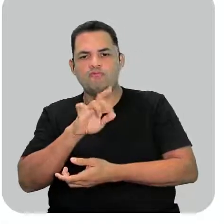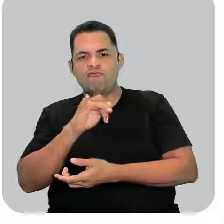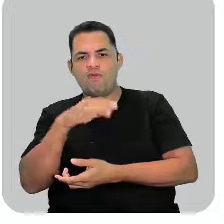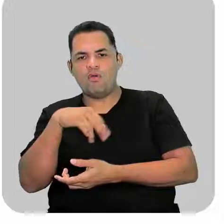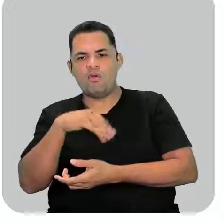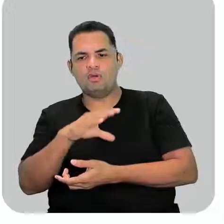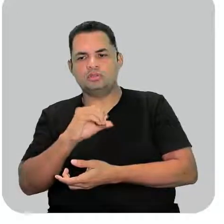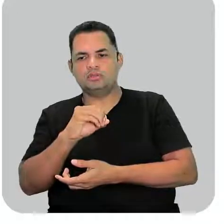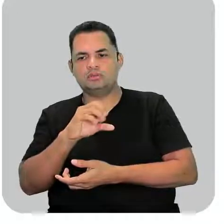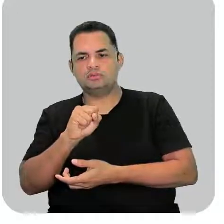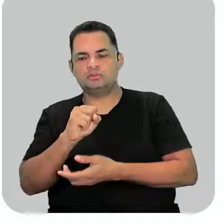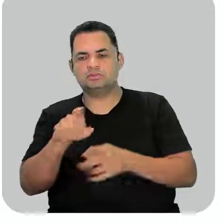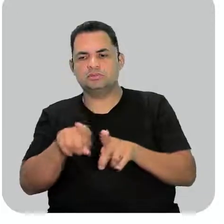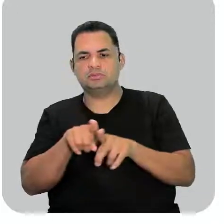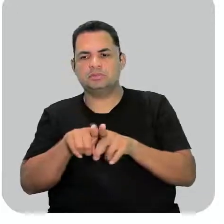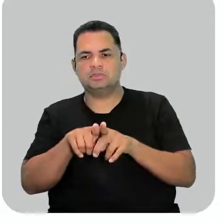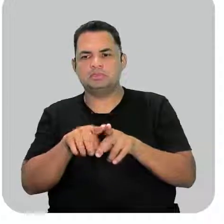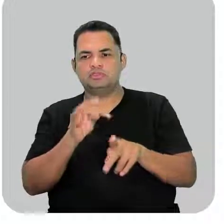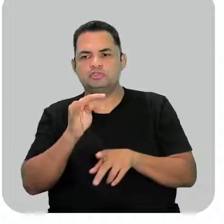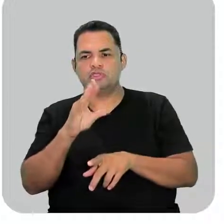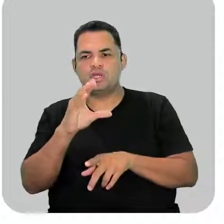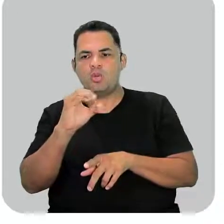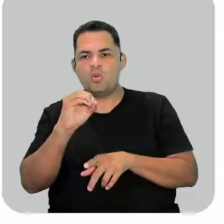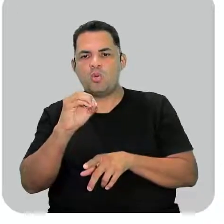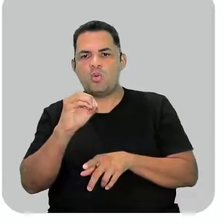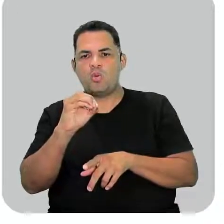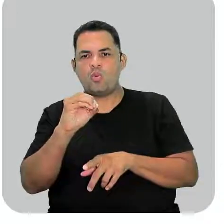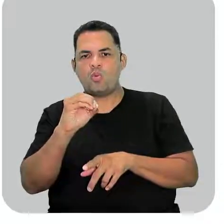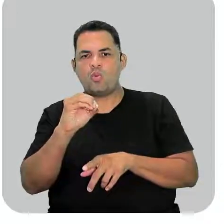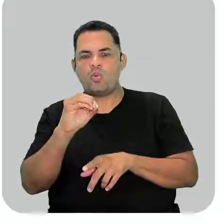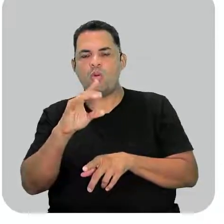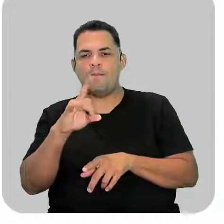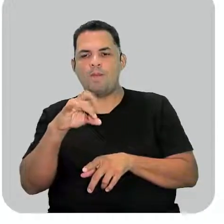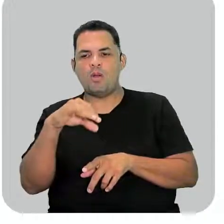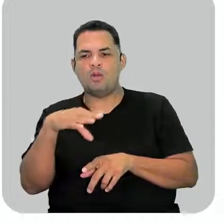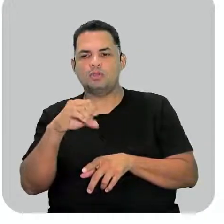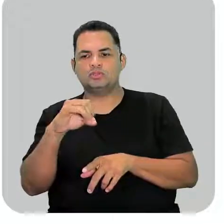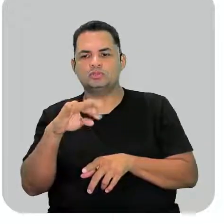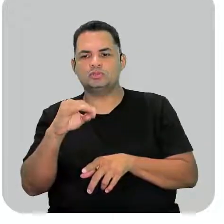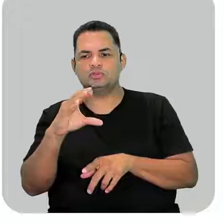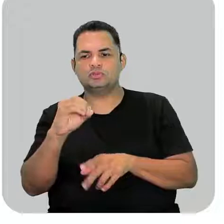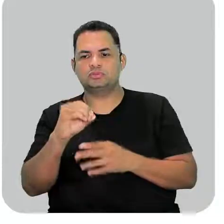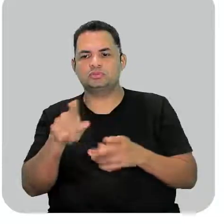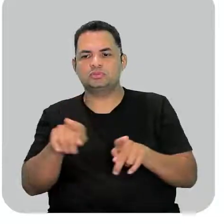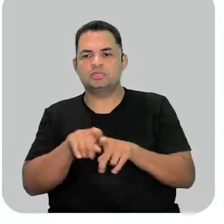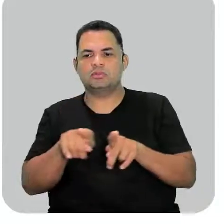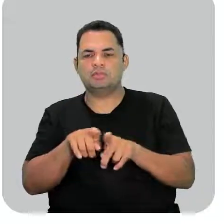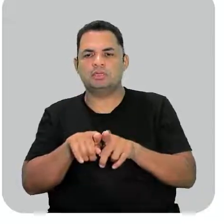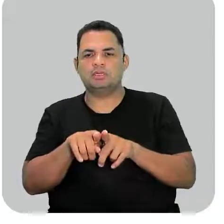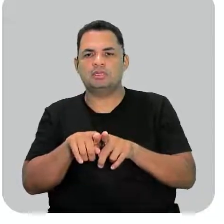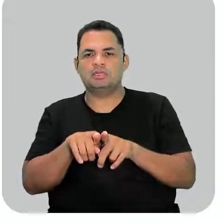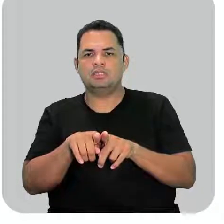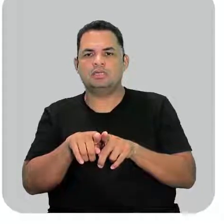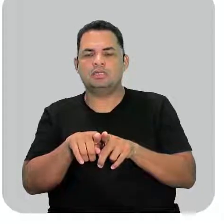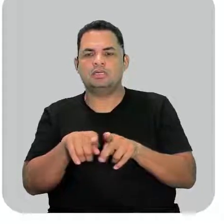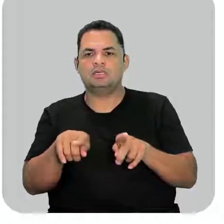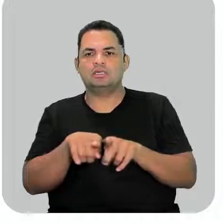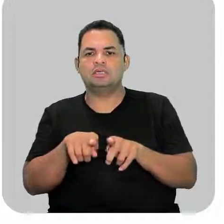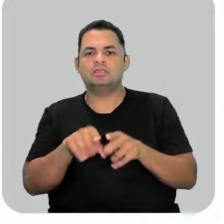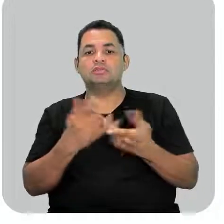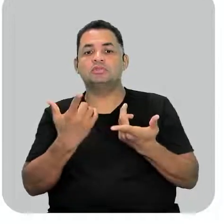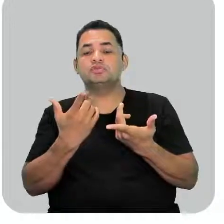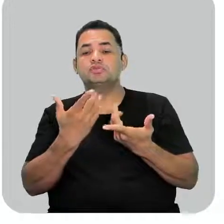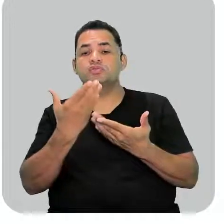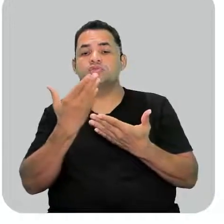também os tilcompostos. E falamos sobre os compostos organometálicos. E aqui dentro a gente também viu